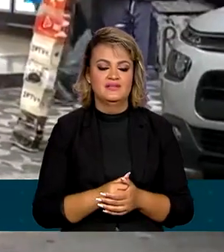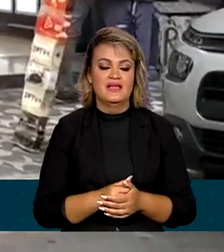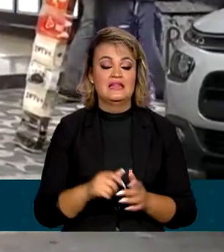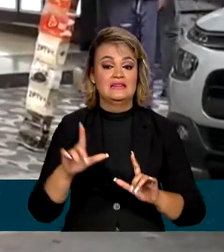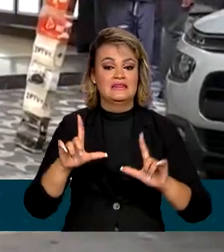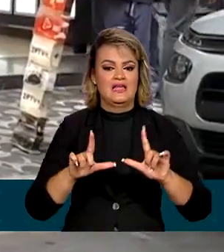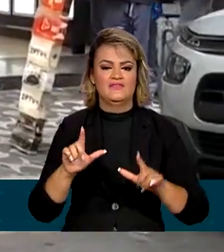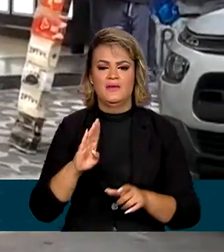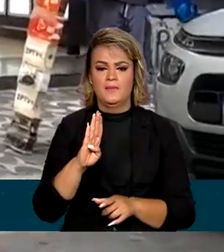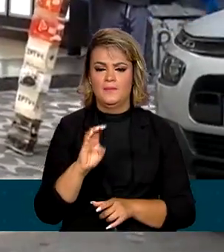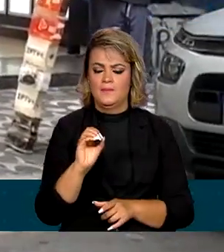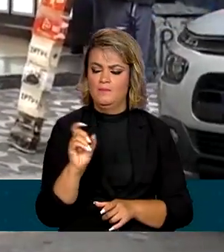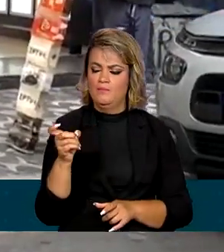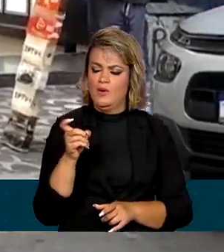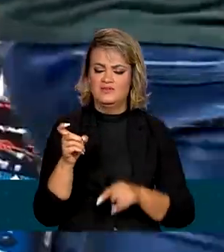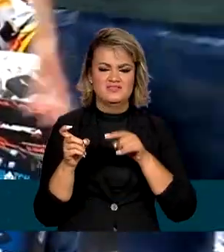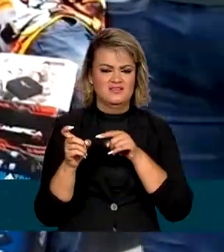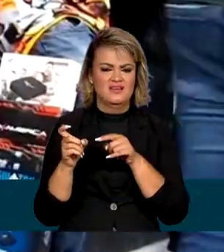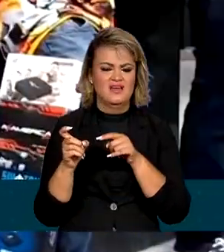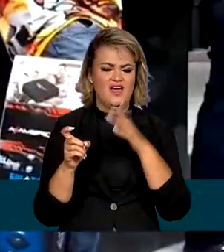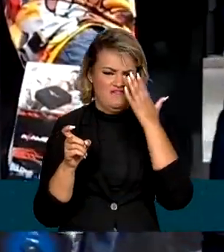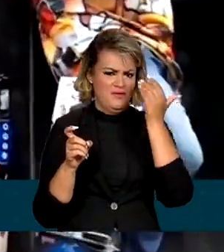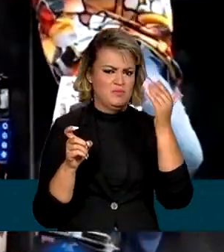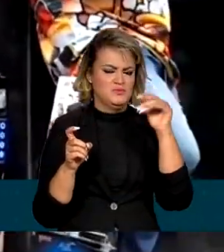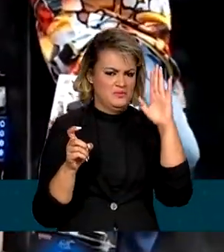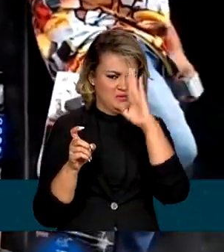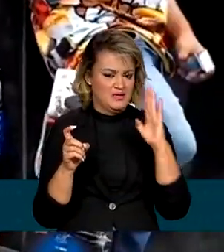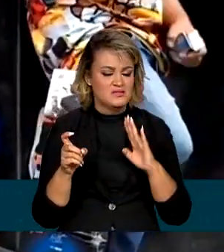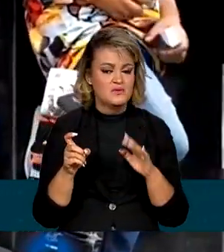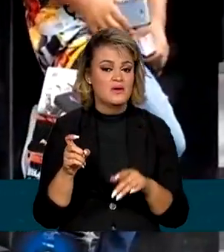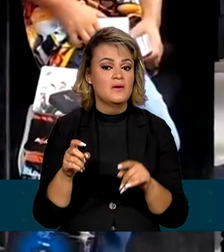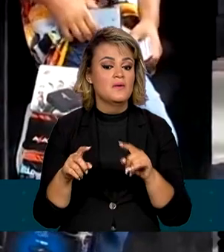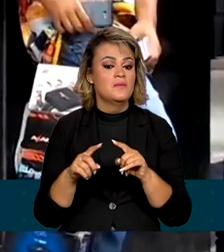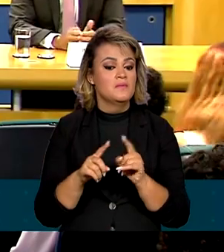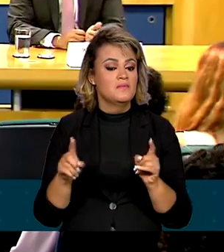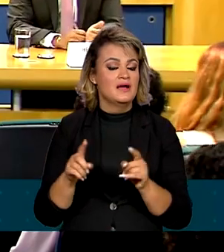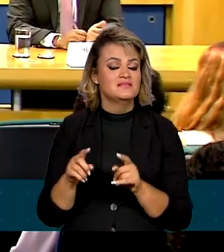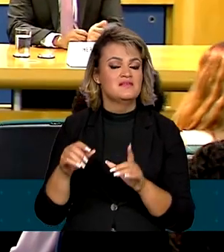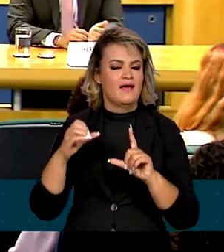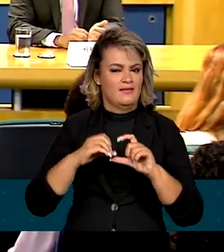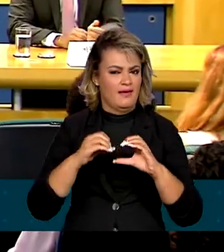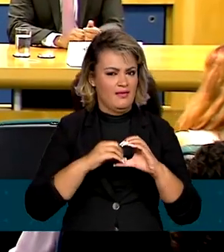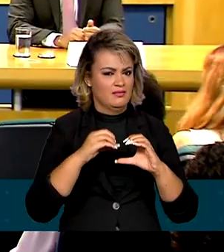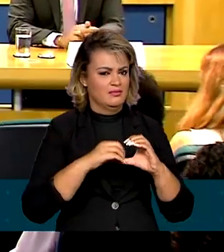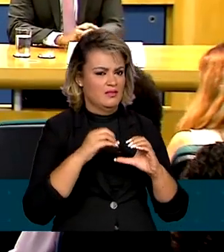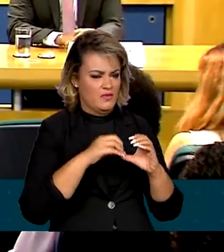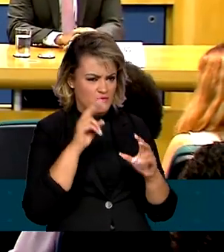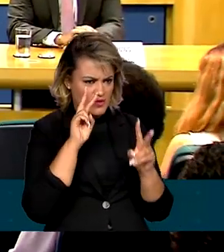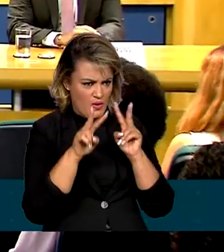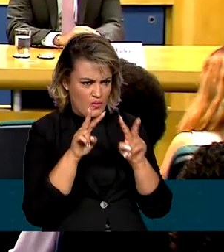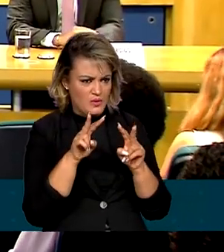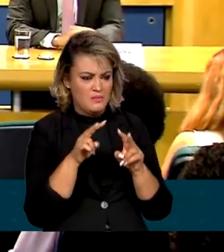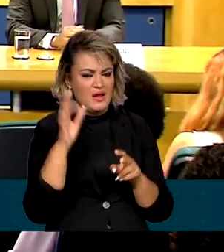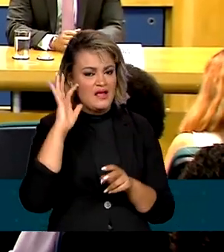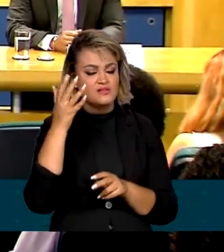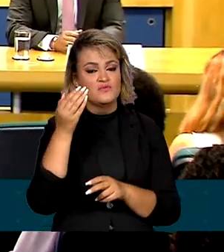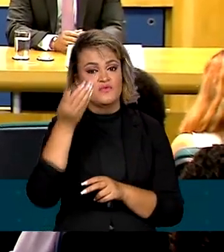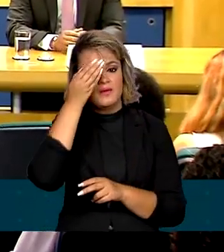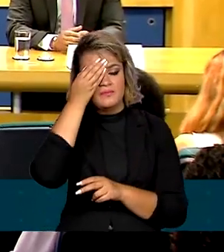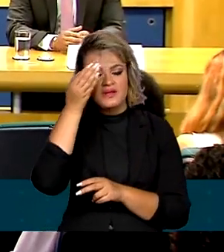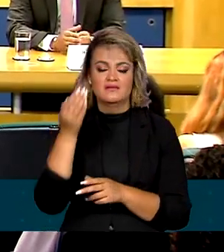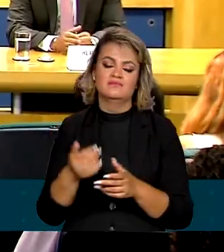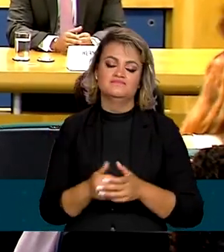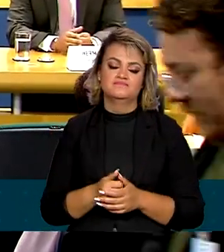TV Box, um dispositivo muito popular no Brasil e que está no foco do novo plano de combate à pirataria, divulgado